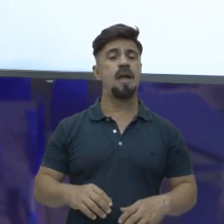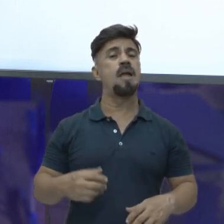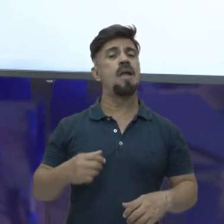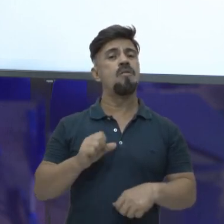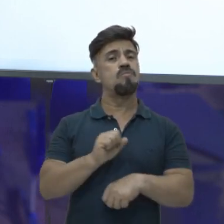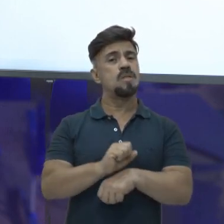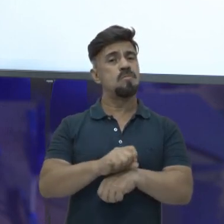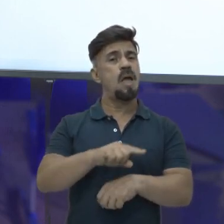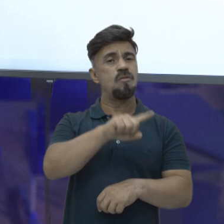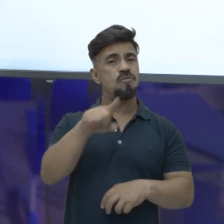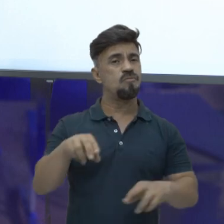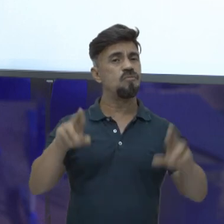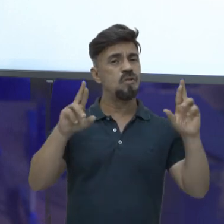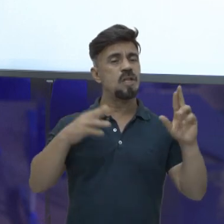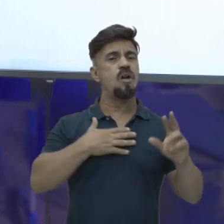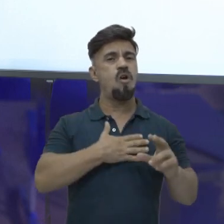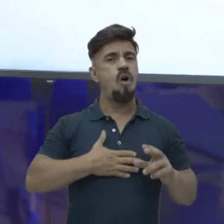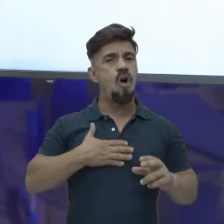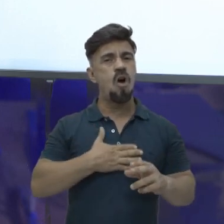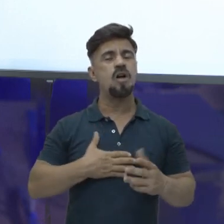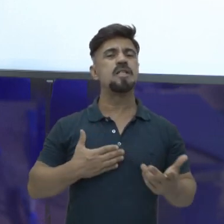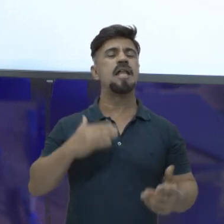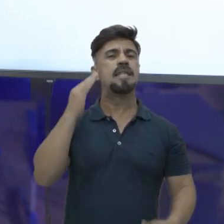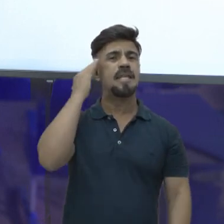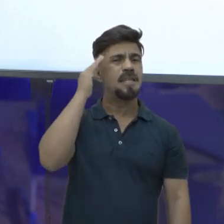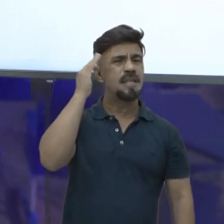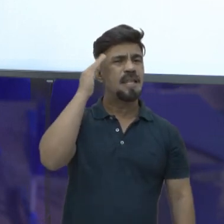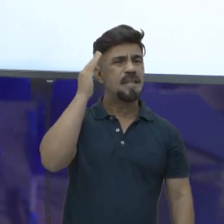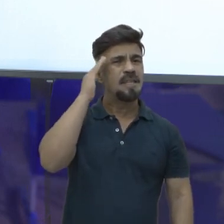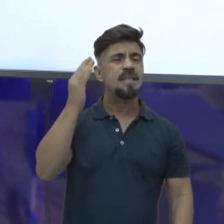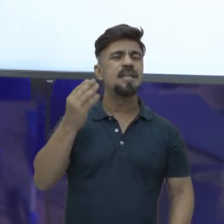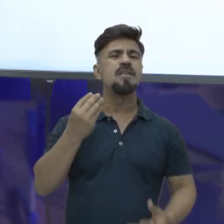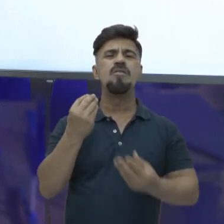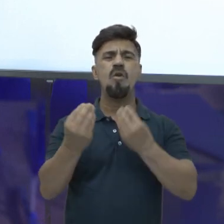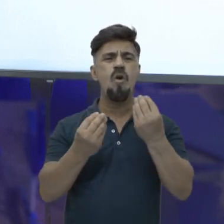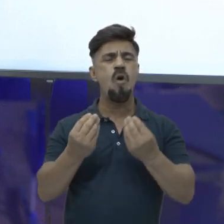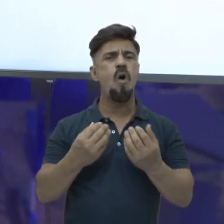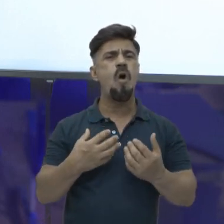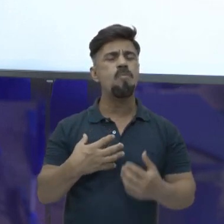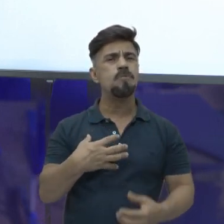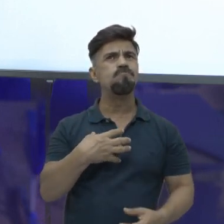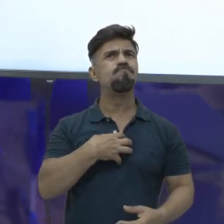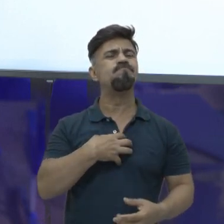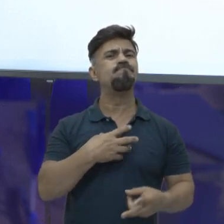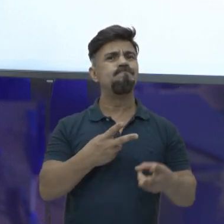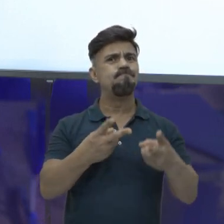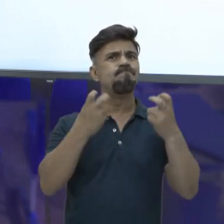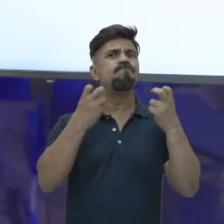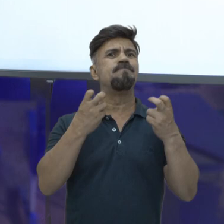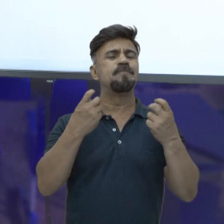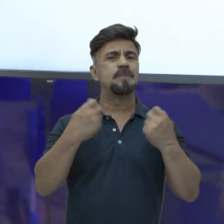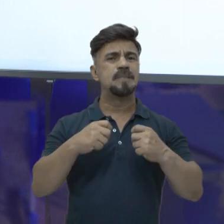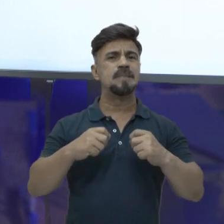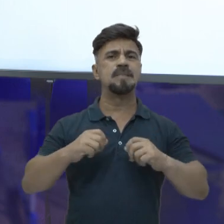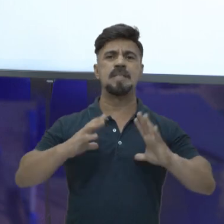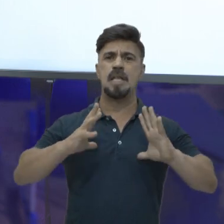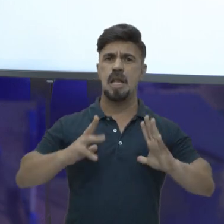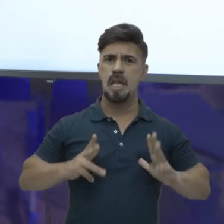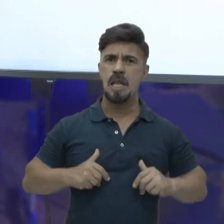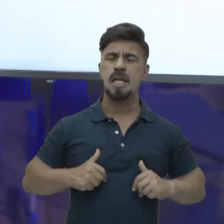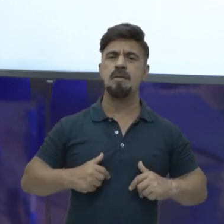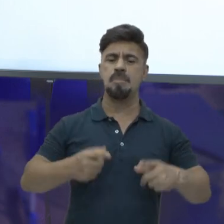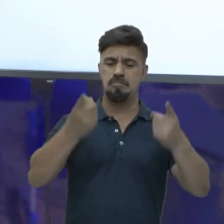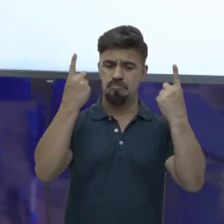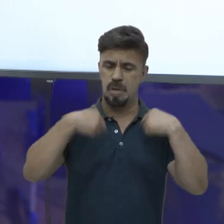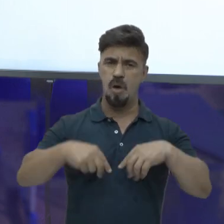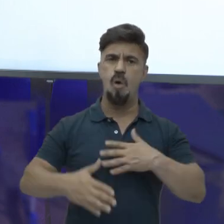eu espero que todos vocês tenham gostado da aula de hoje, tenham entendido um pouquinho mais e tenham se tocado do que precisam fazer, tá? Higiene em primeiro